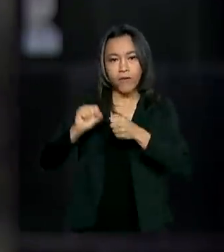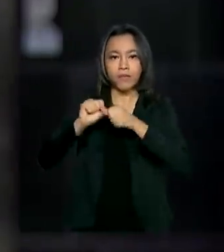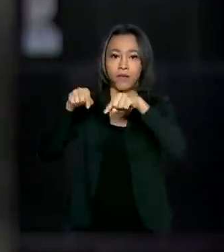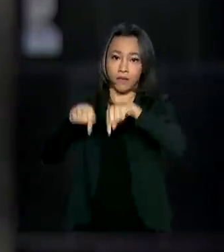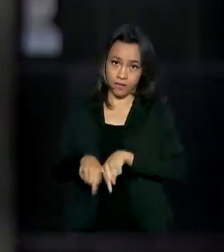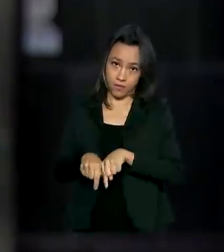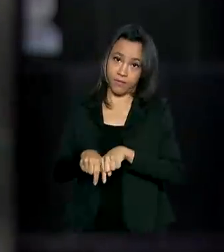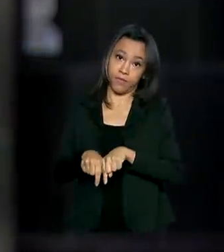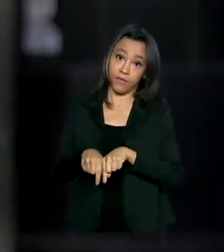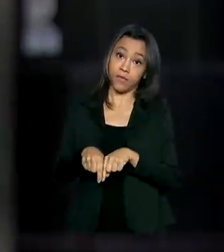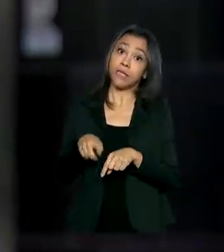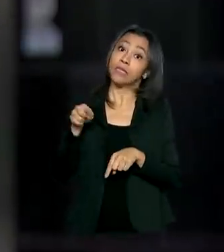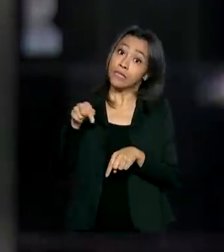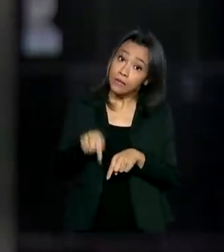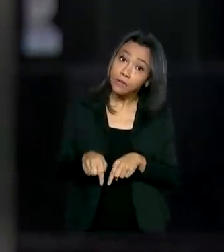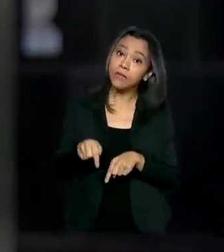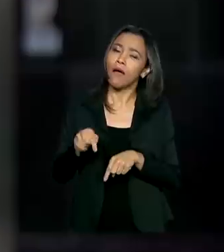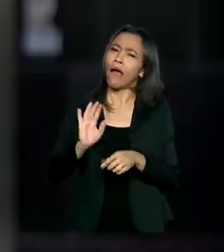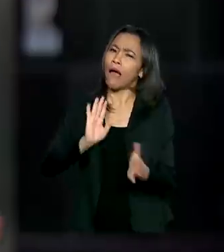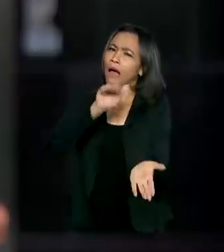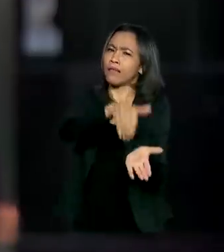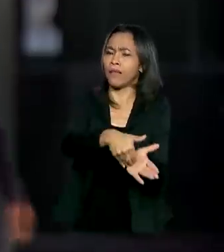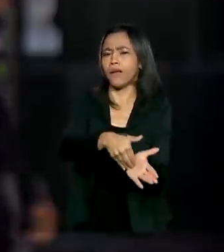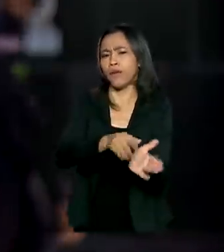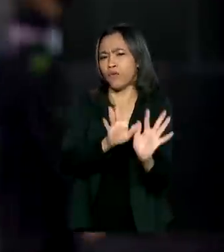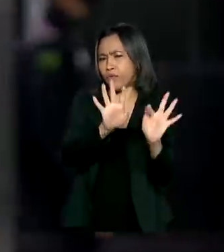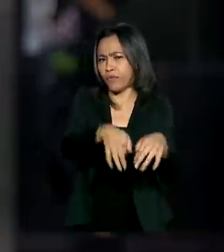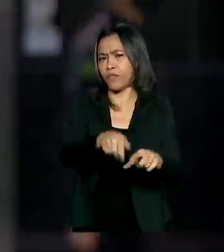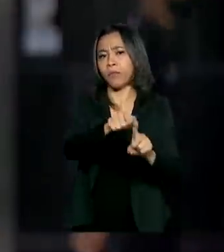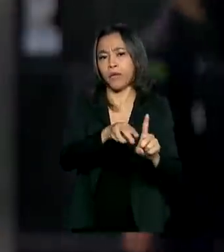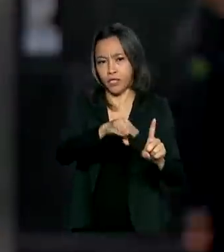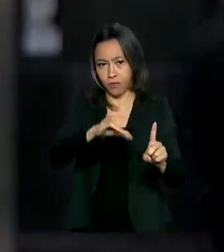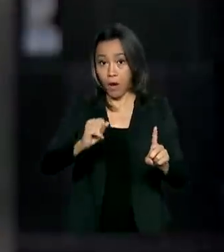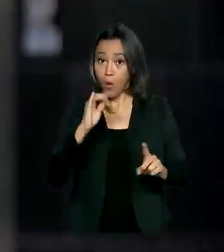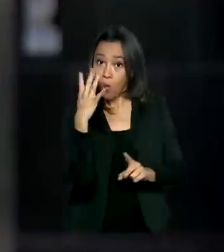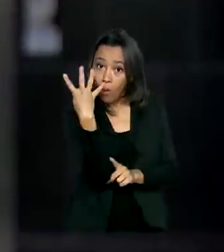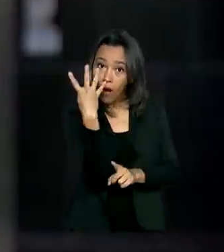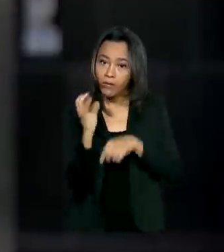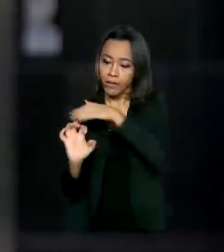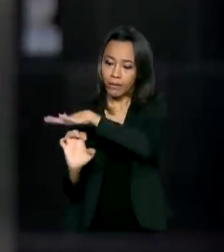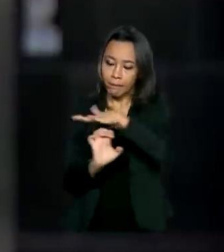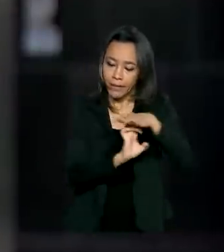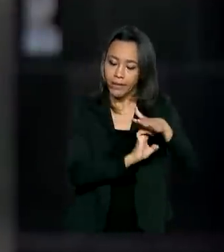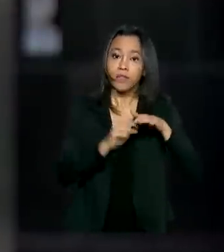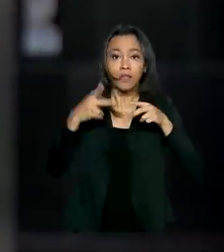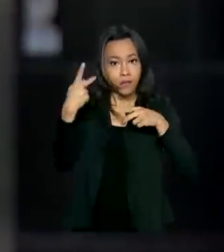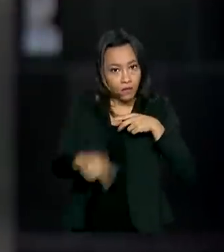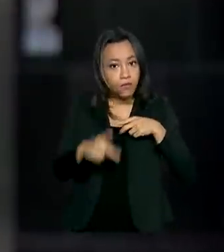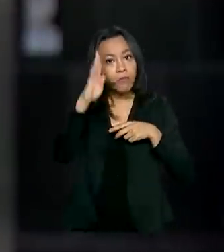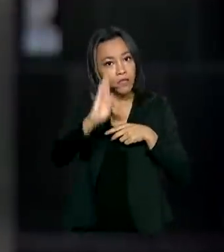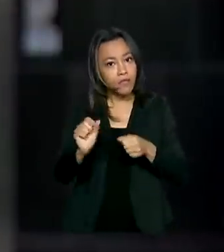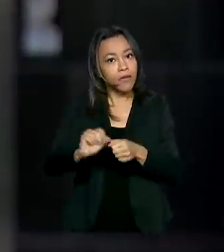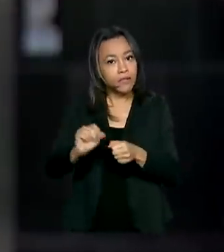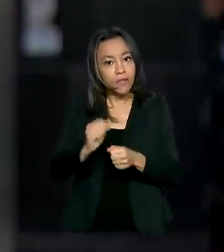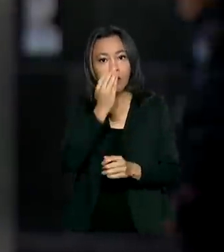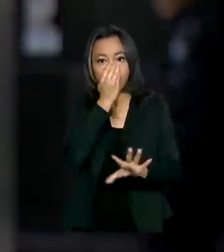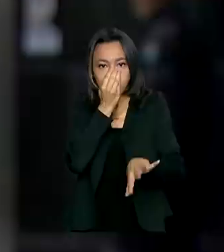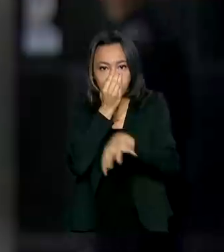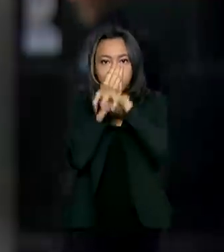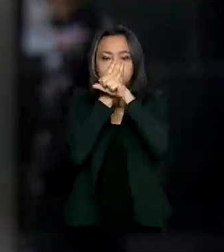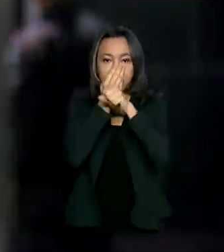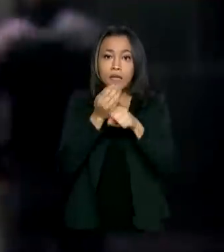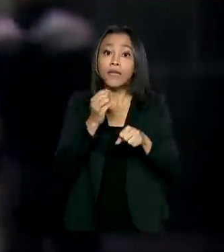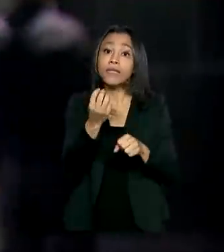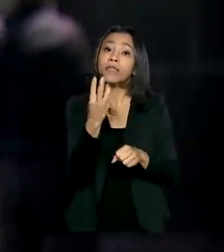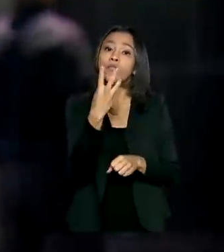equipamentos. A previsão é que até o final de maio, as quatro empresas nacionais que estão produzindo respiradores entreguem